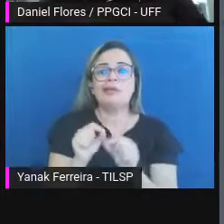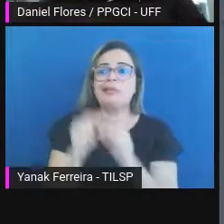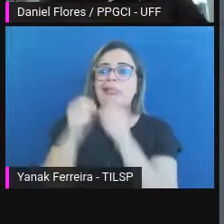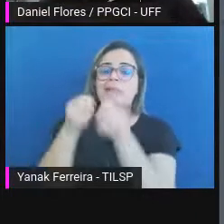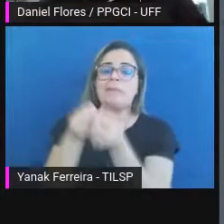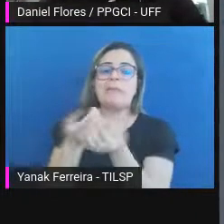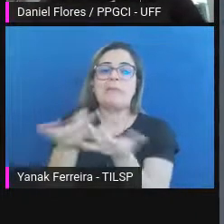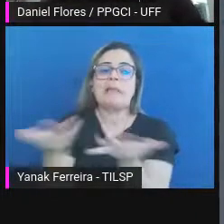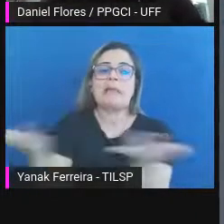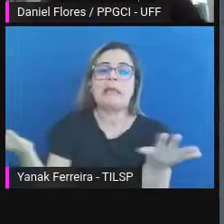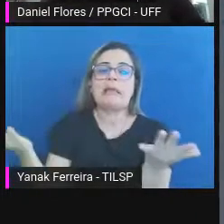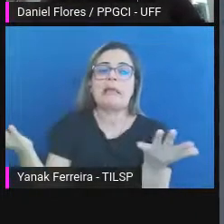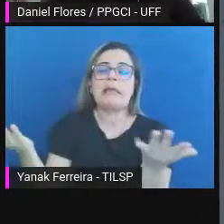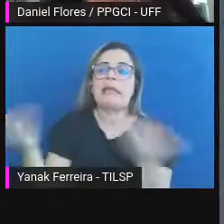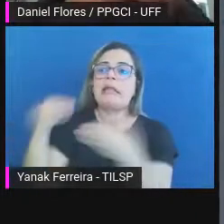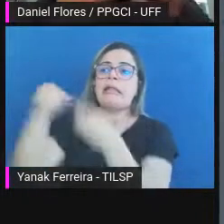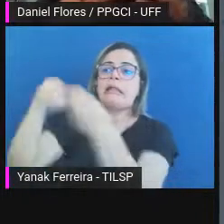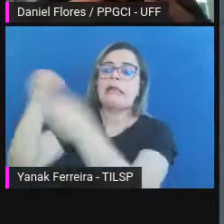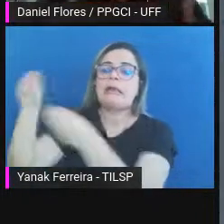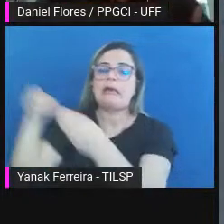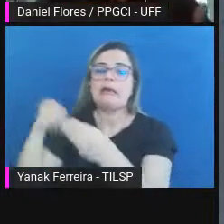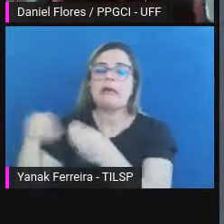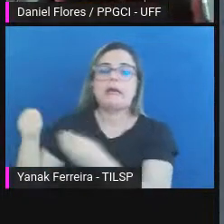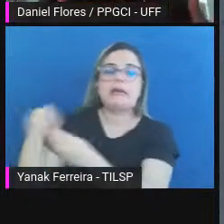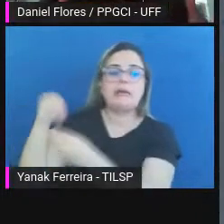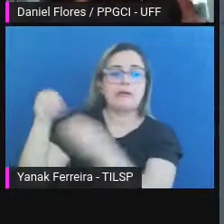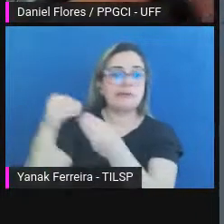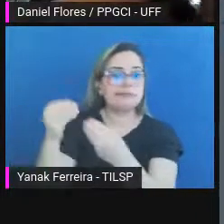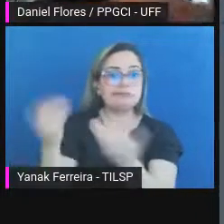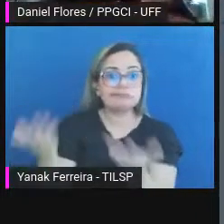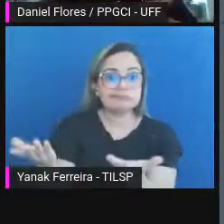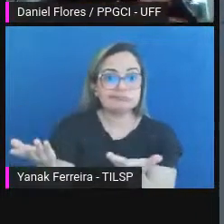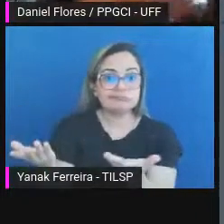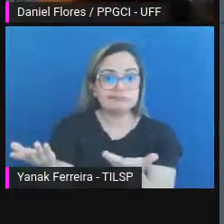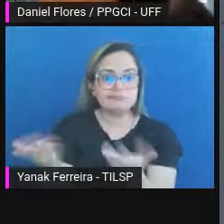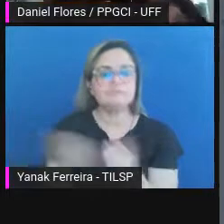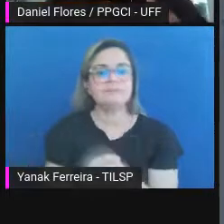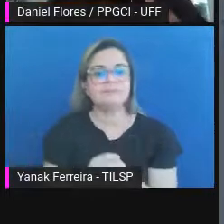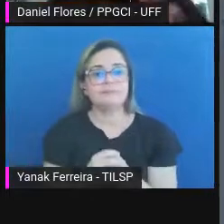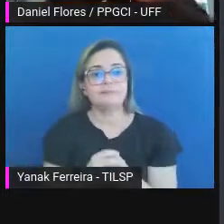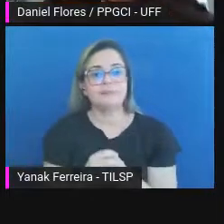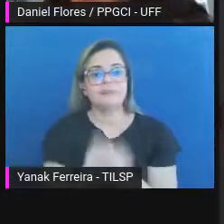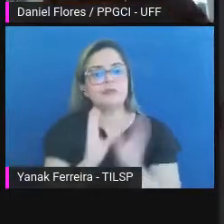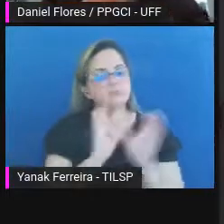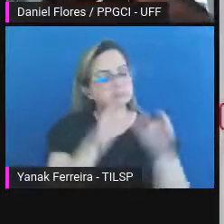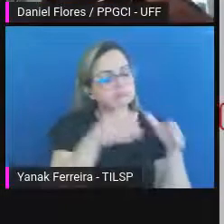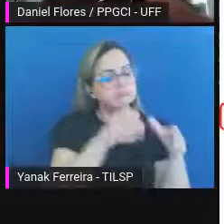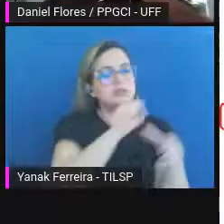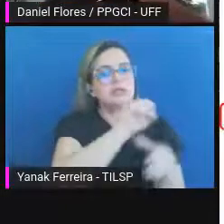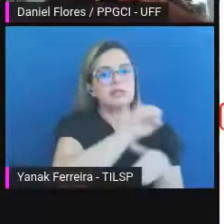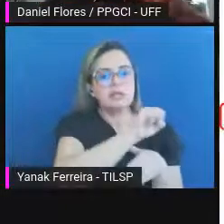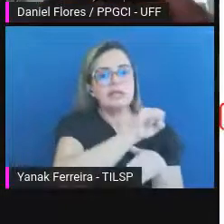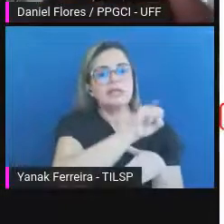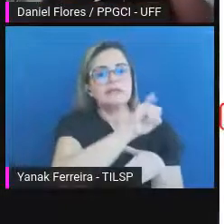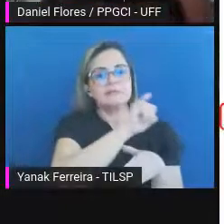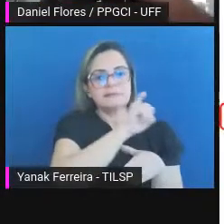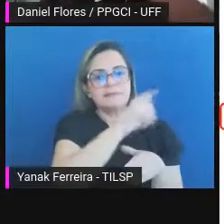contidos num container de pacote, CIP, IP e DIP.